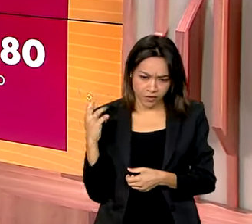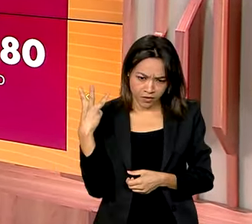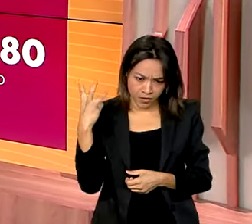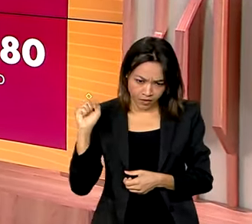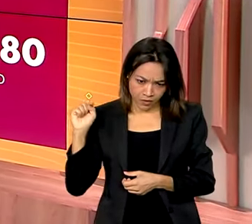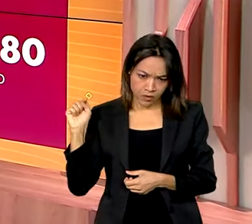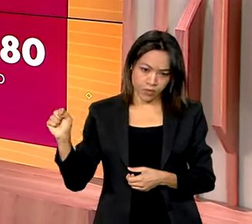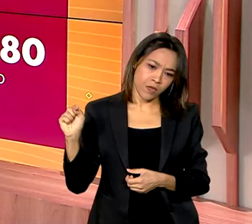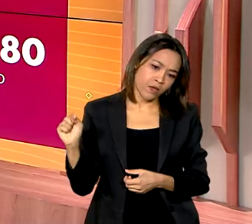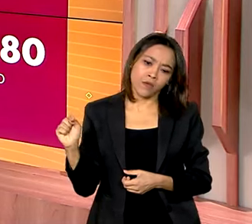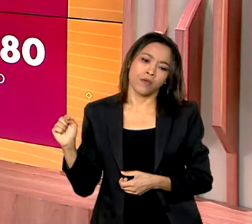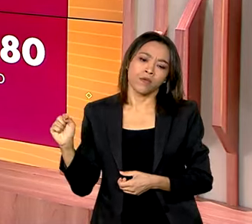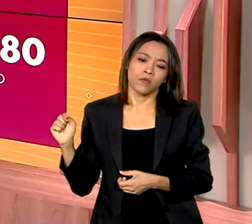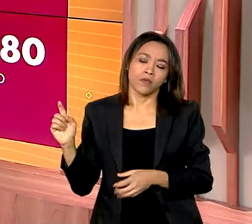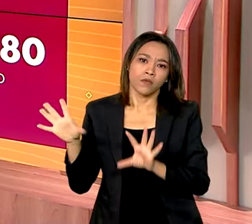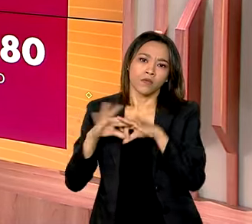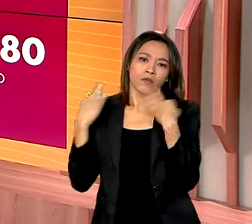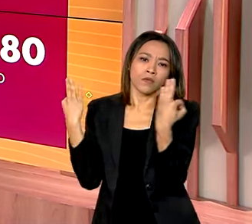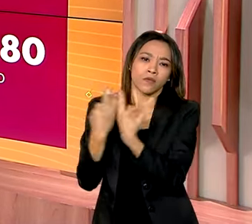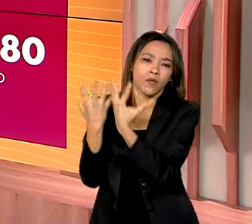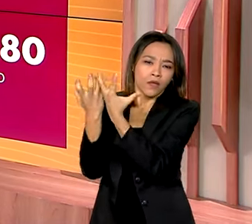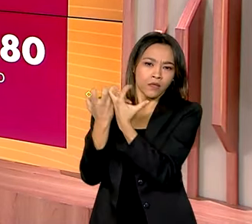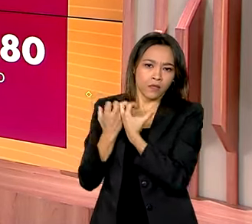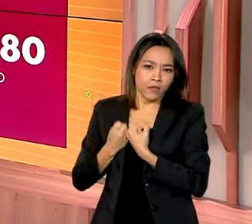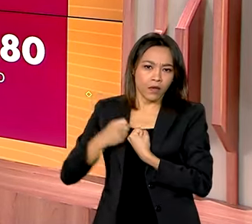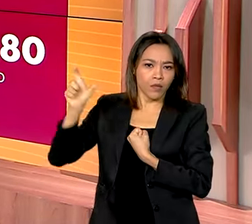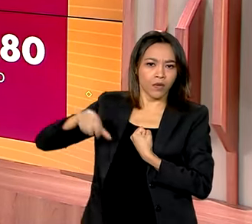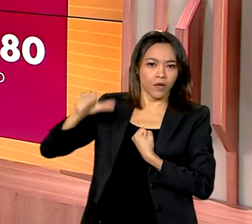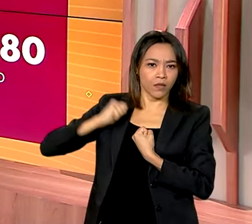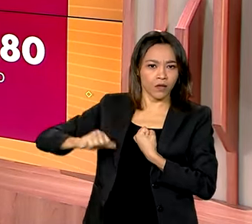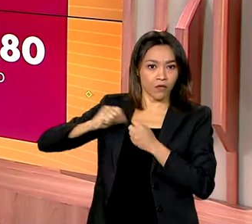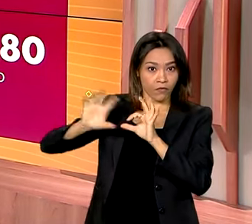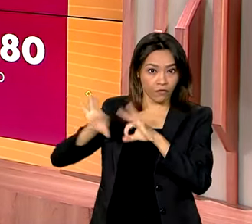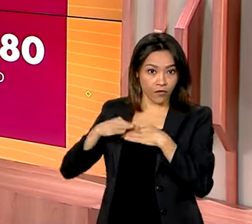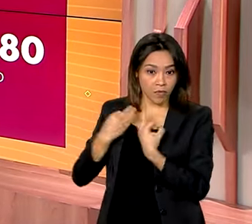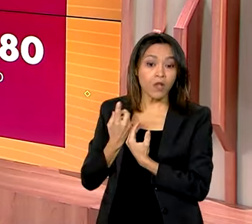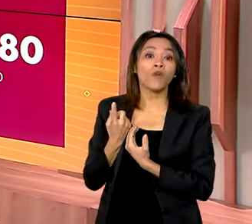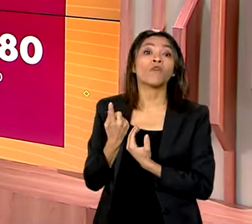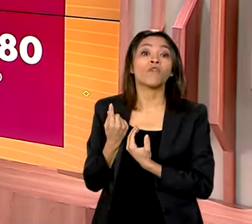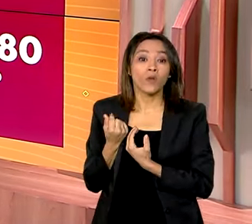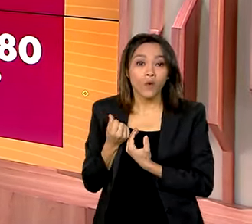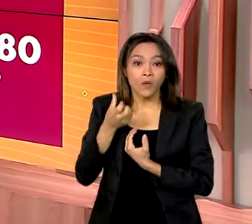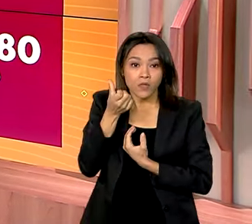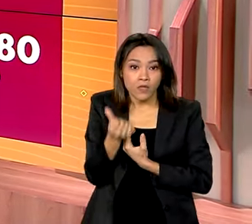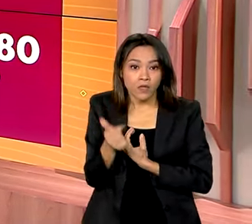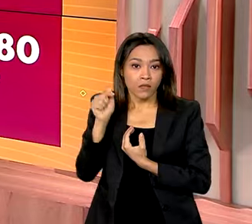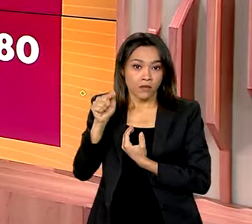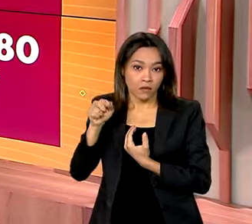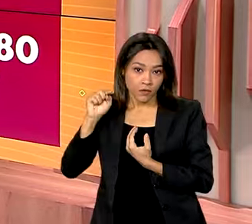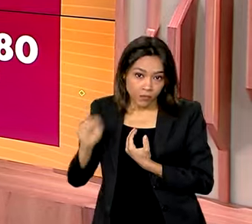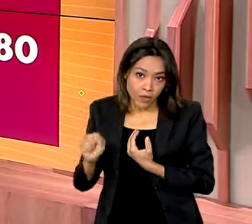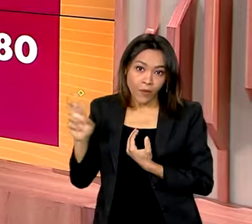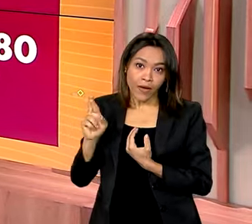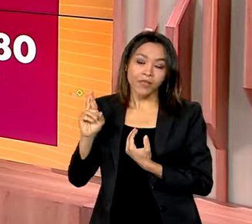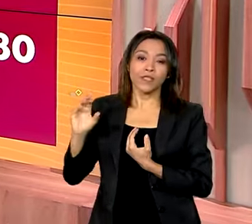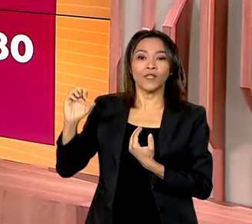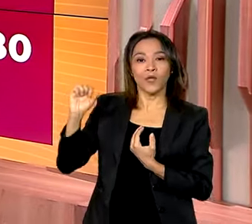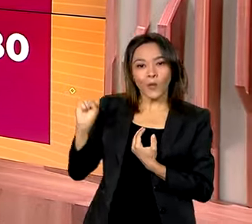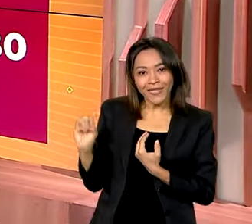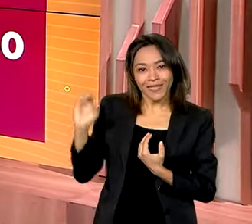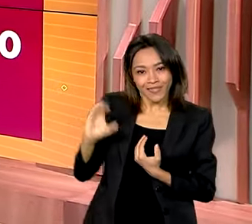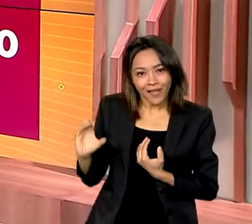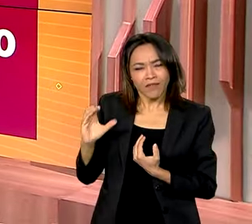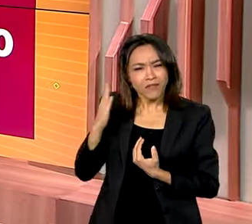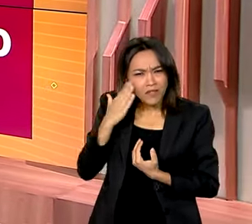pelo Bolsa Família, com valor médio de benefício em R$ 677,80. Para